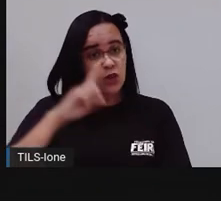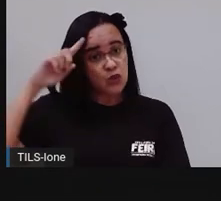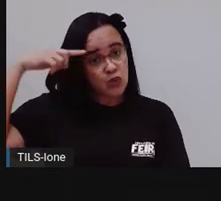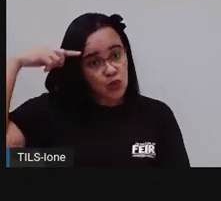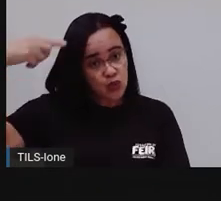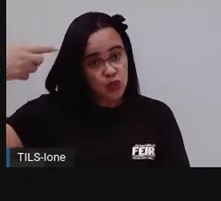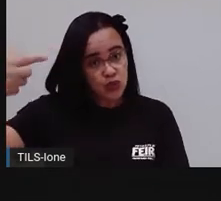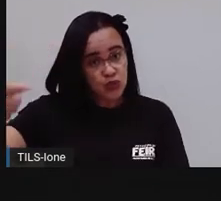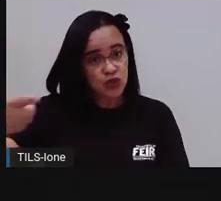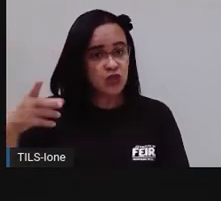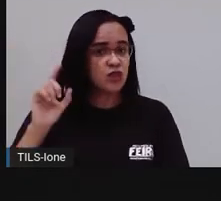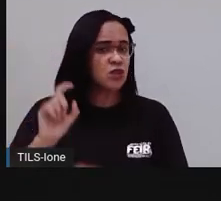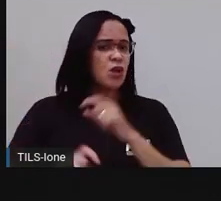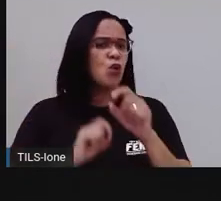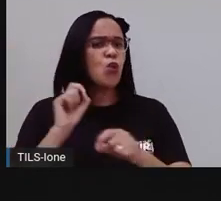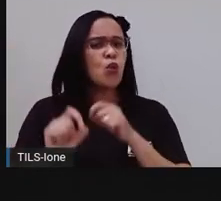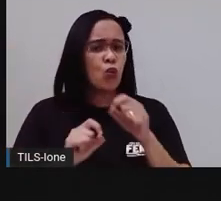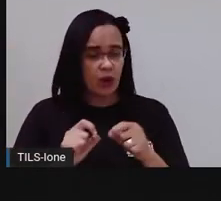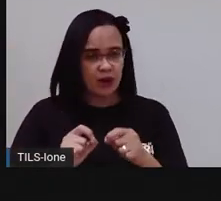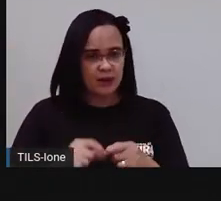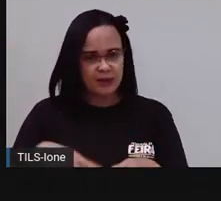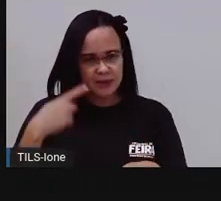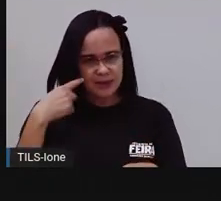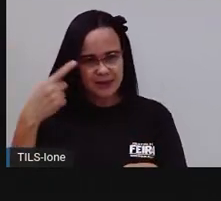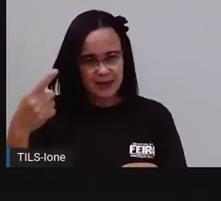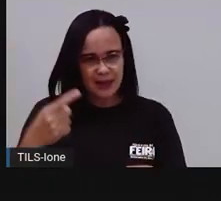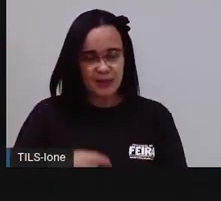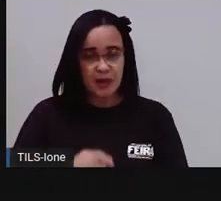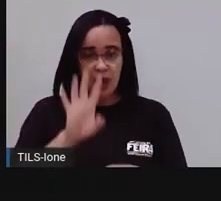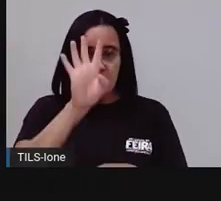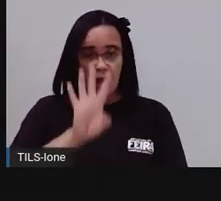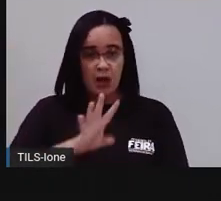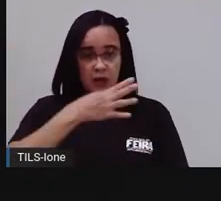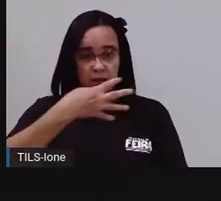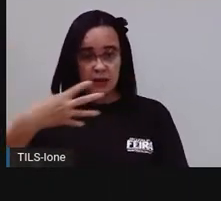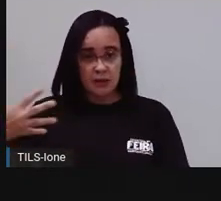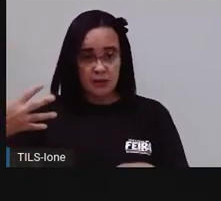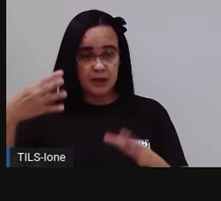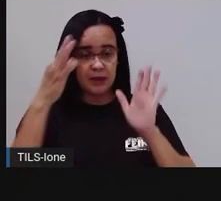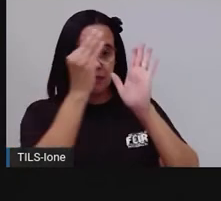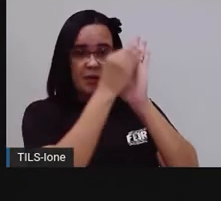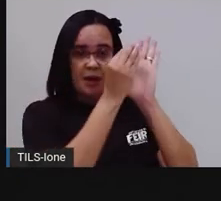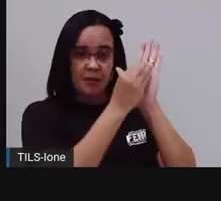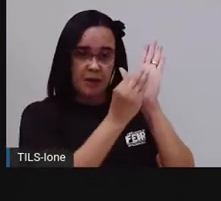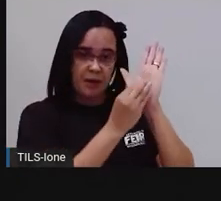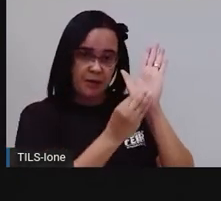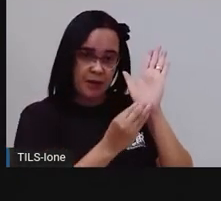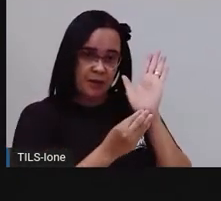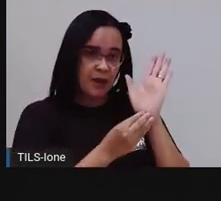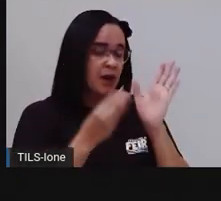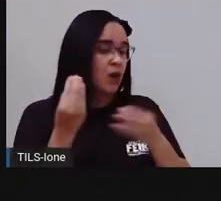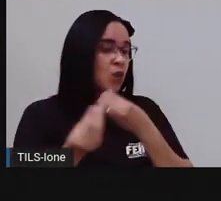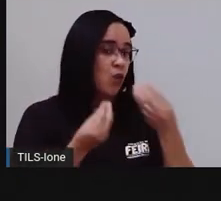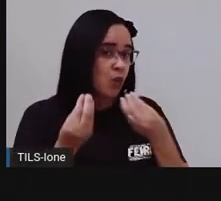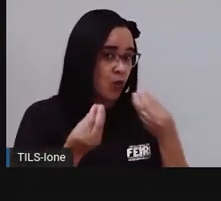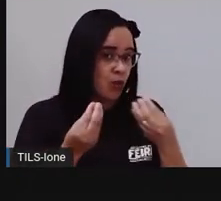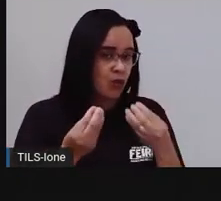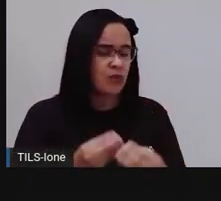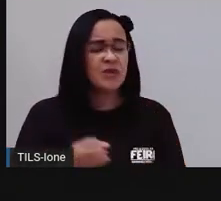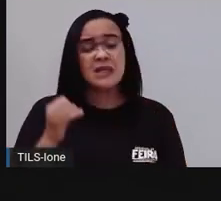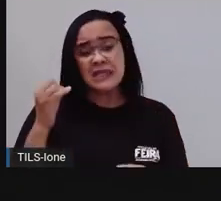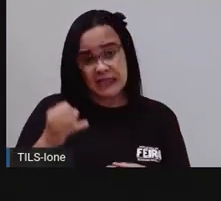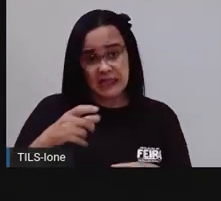pra vocês a construção dessa tabela, né? Observe, se você tem usado pouco a sua escova de dente, o ideal é que você passe usar